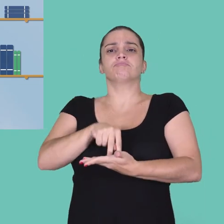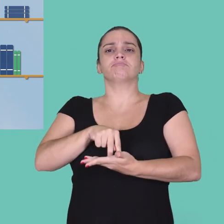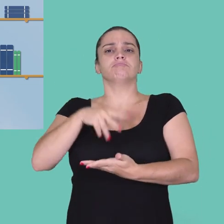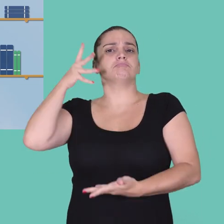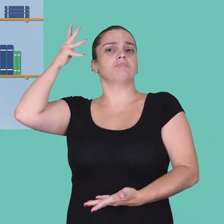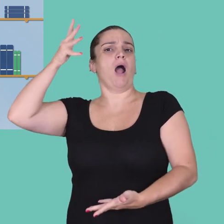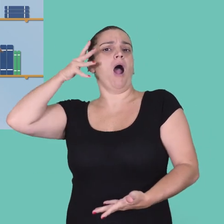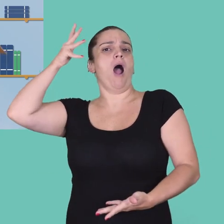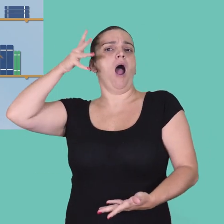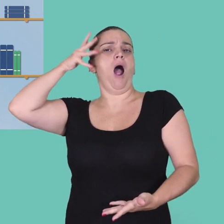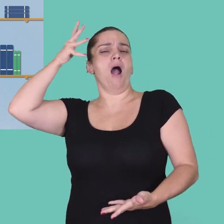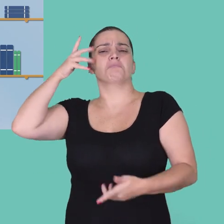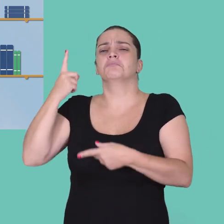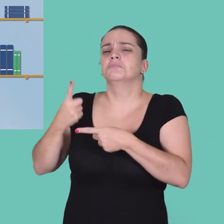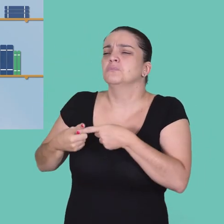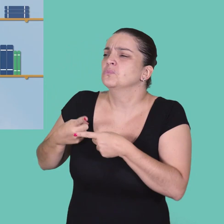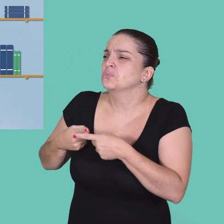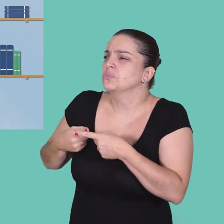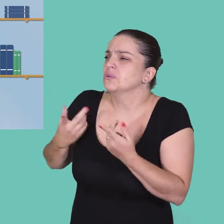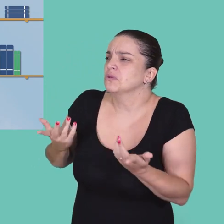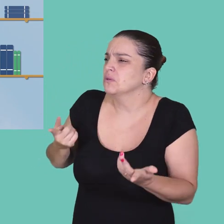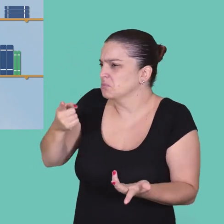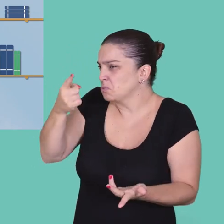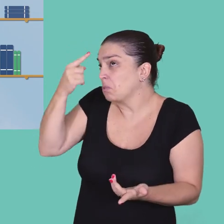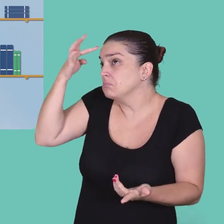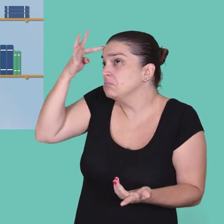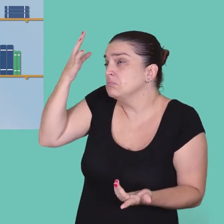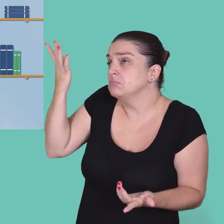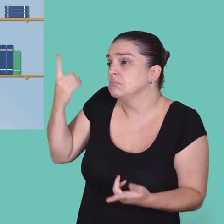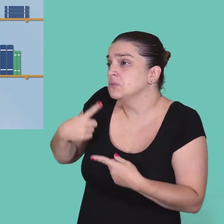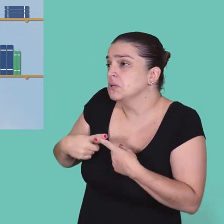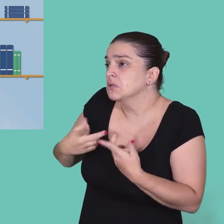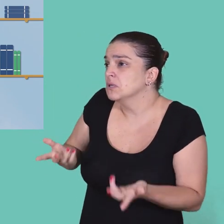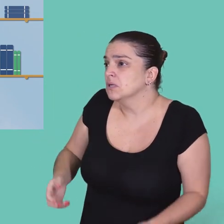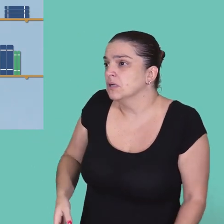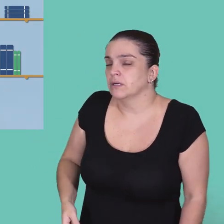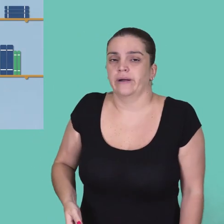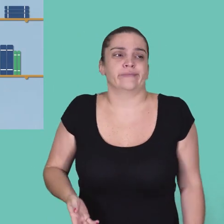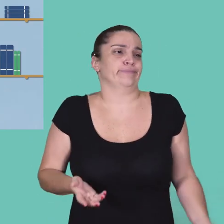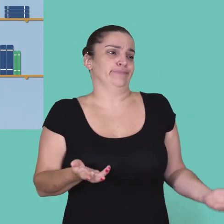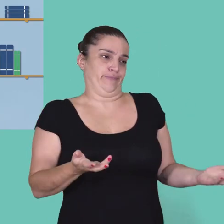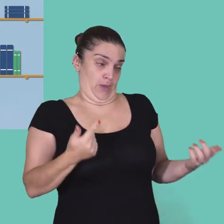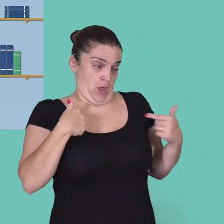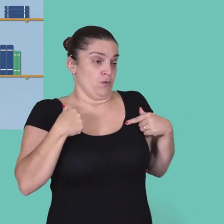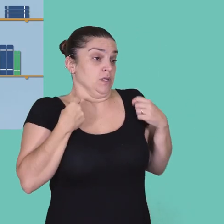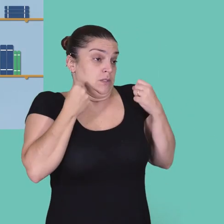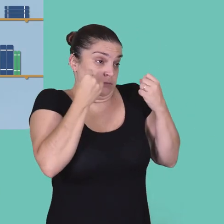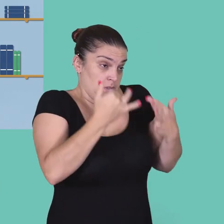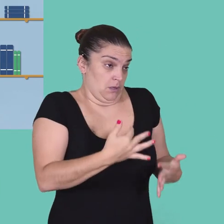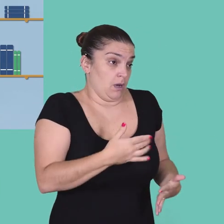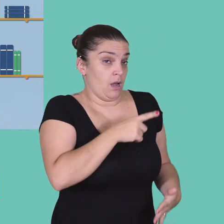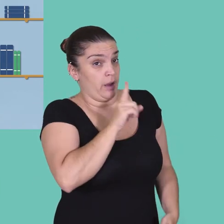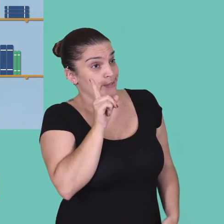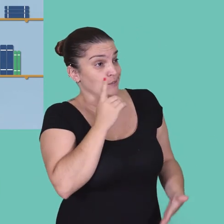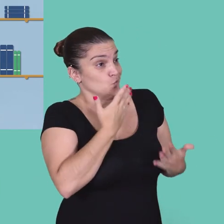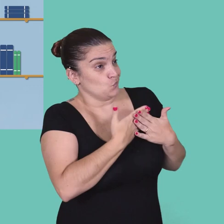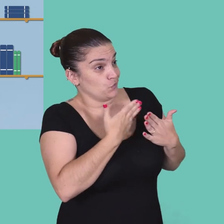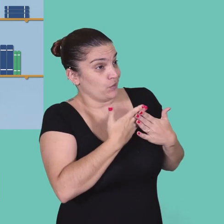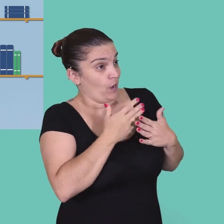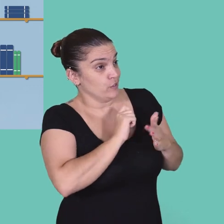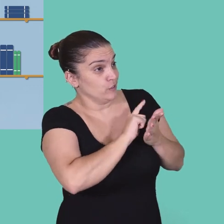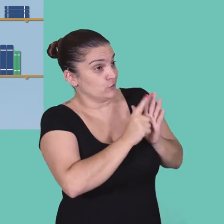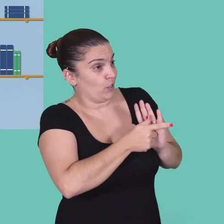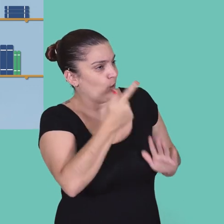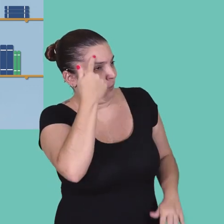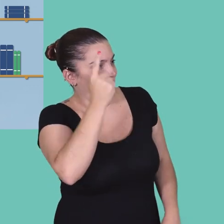convidadas pra ser as principais speakers da conferência? Eu vou te explicar, ela que estuda gênero não sabe